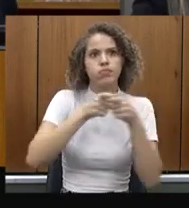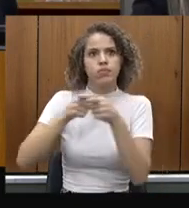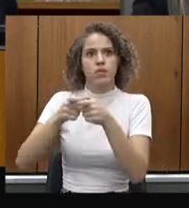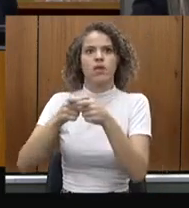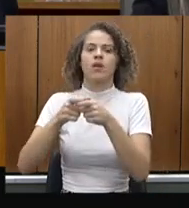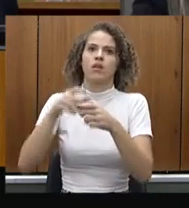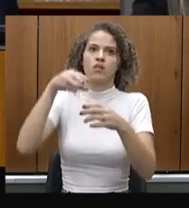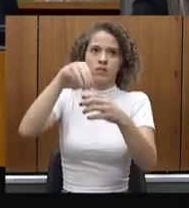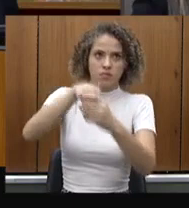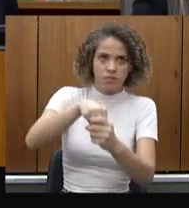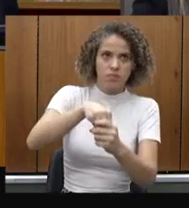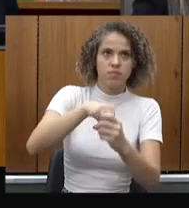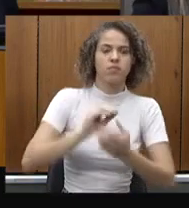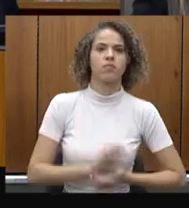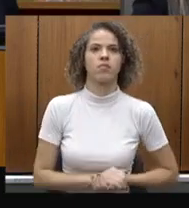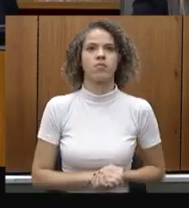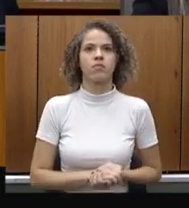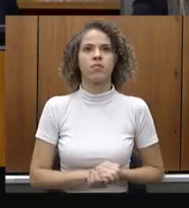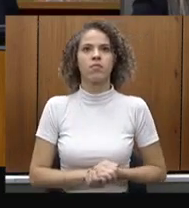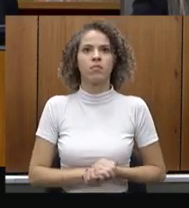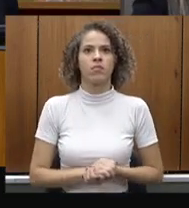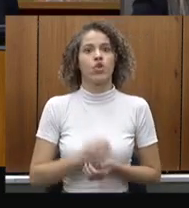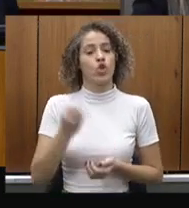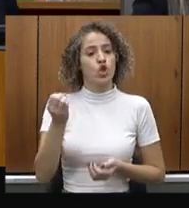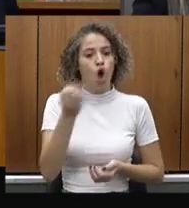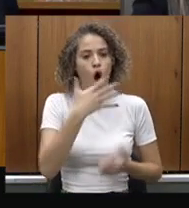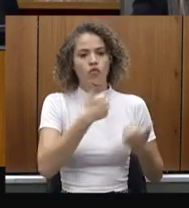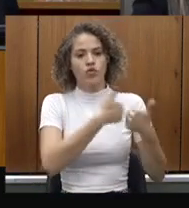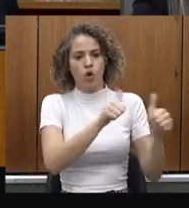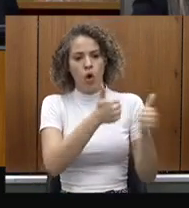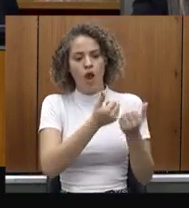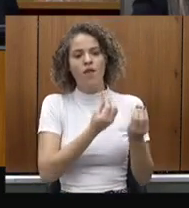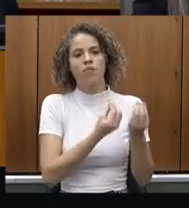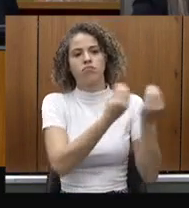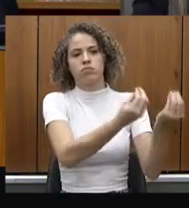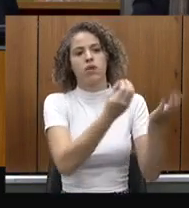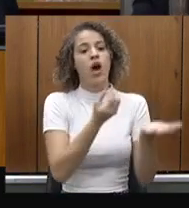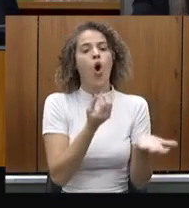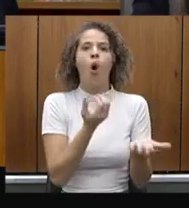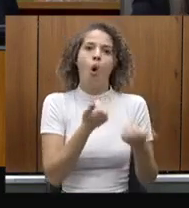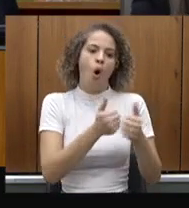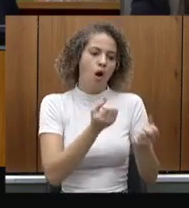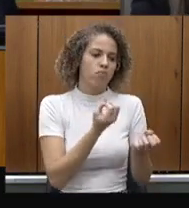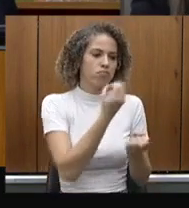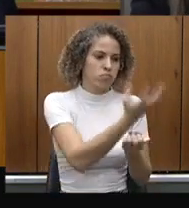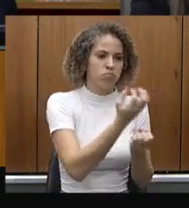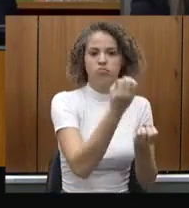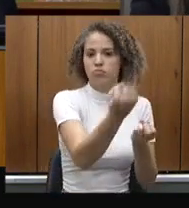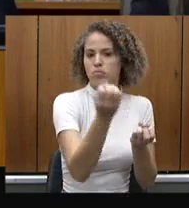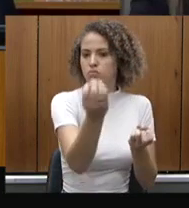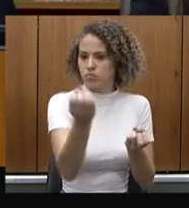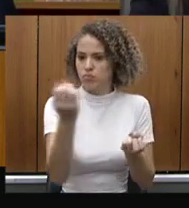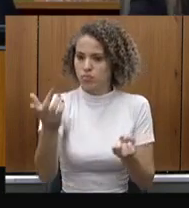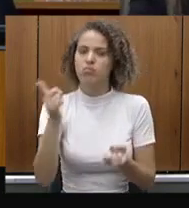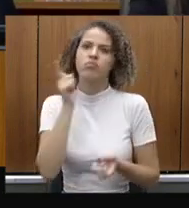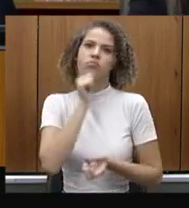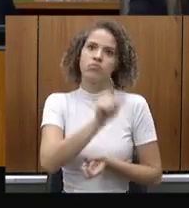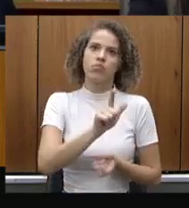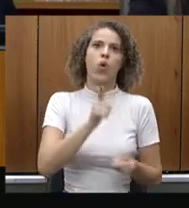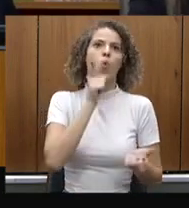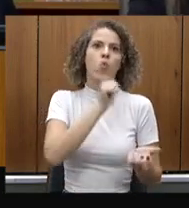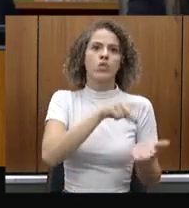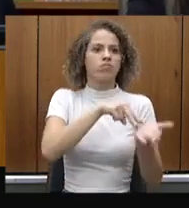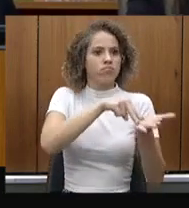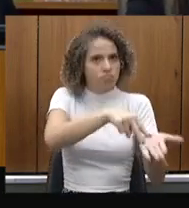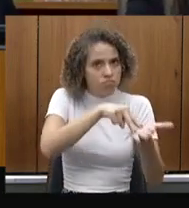consórcios com novos micro-ônibus, estamos equipando, mandando esse recurso, mas também recursos para os municípios poderem manter